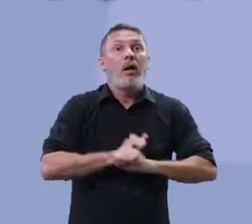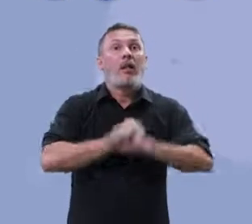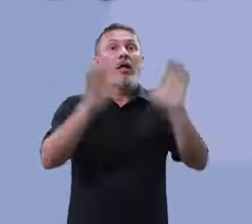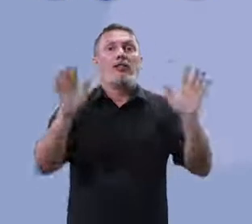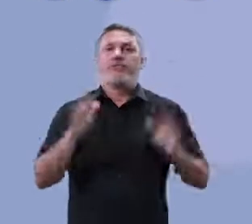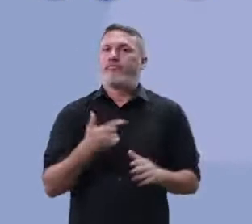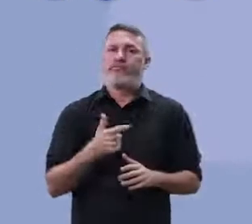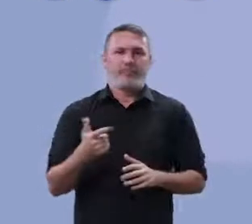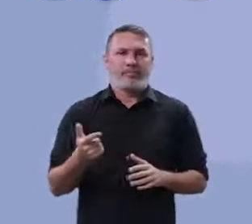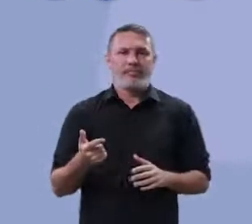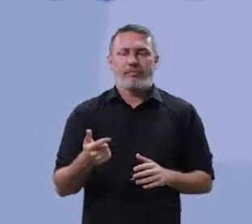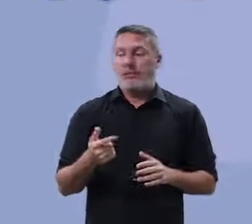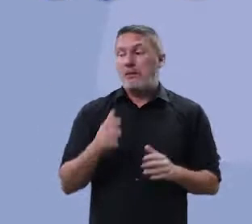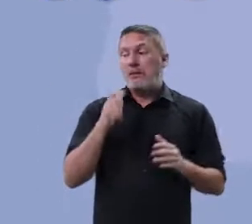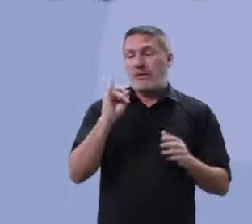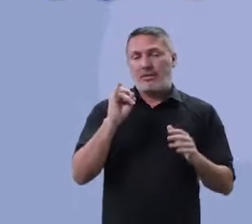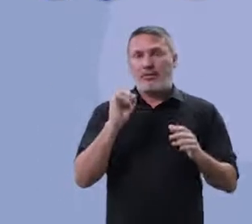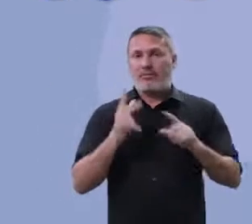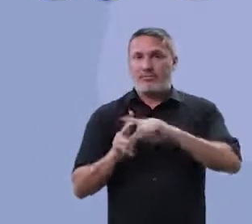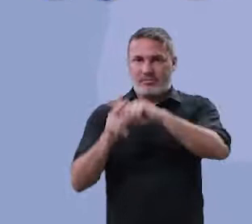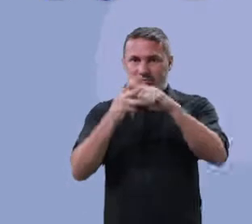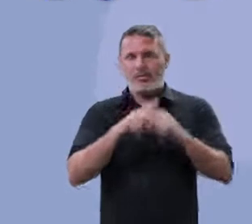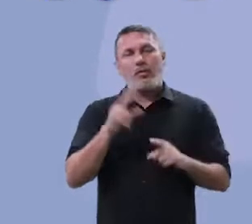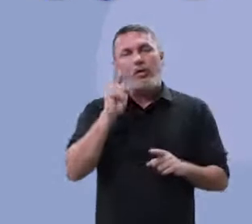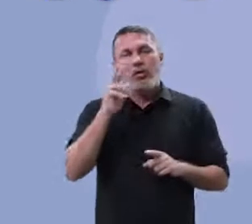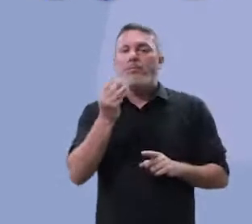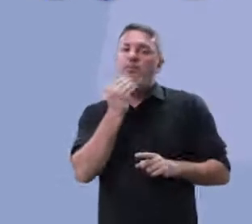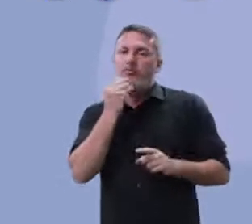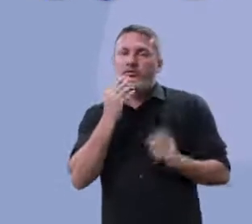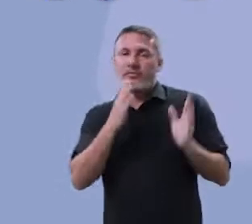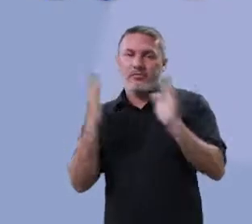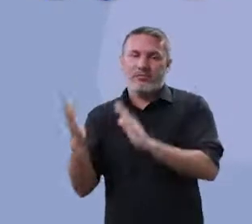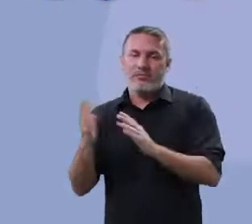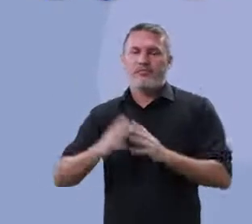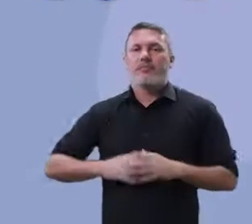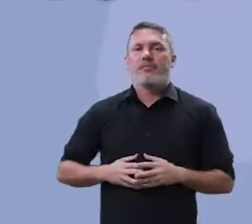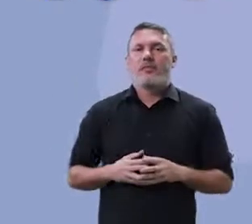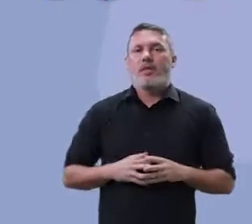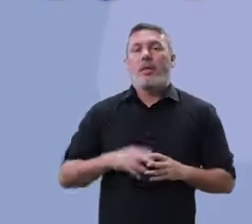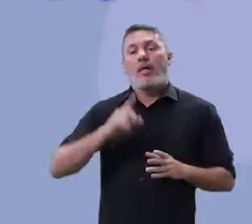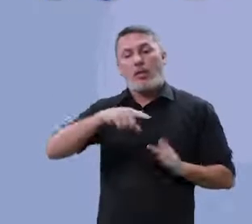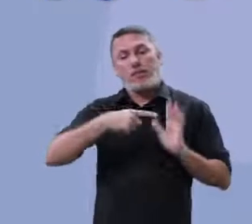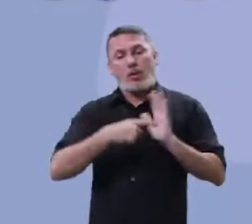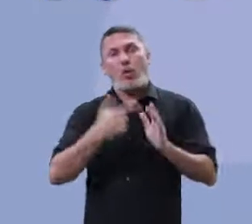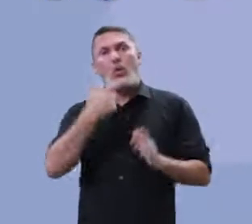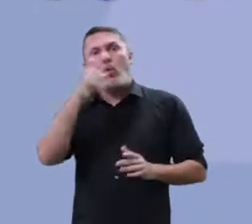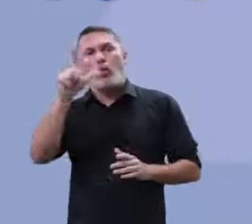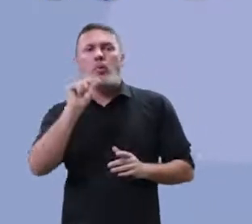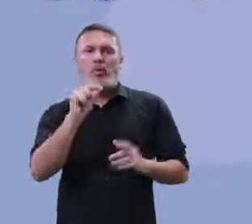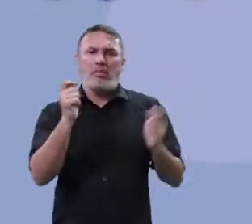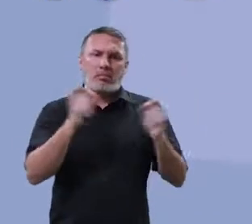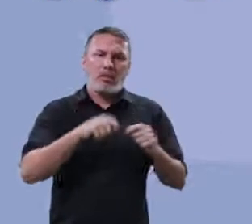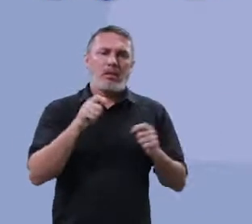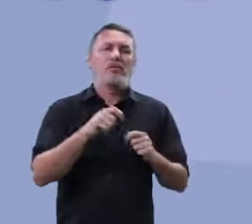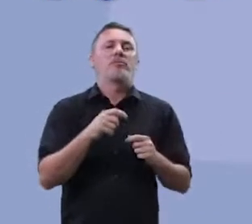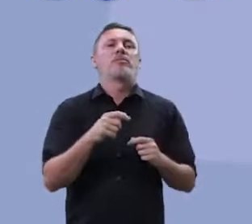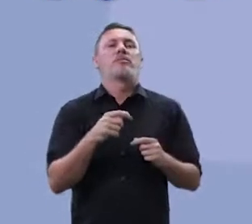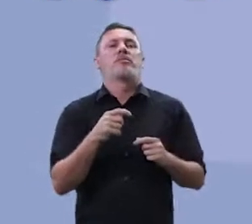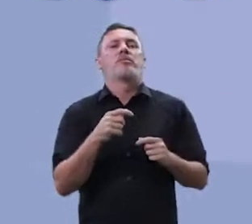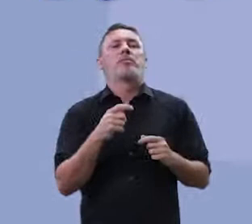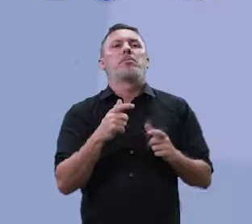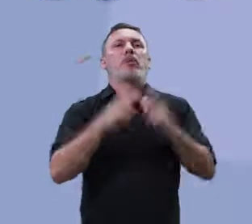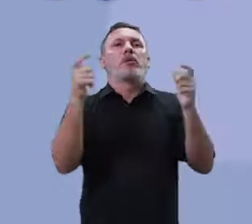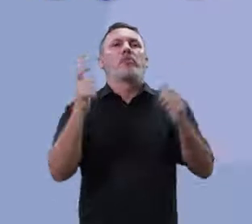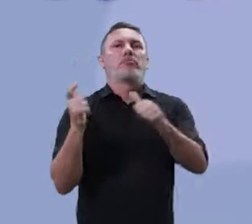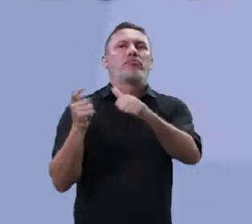Mais ou menos, poderia ser dessa forma. uma correção. Outro aspecto significativo foi a autorização para o aumento